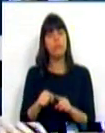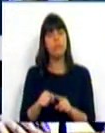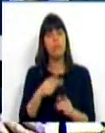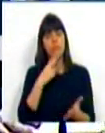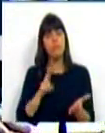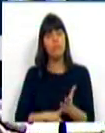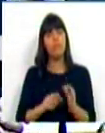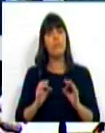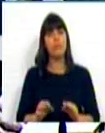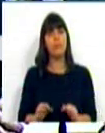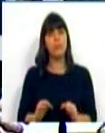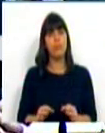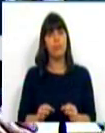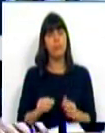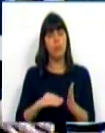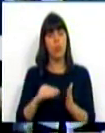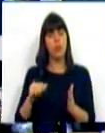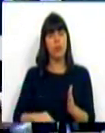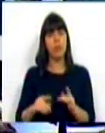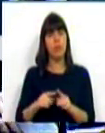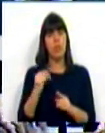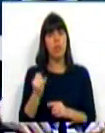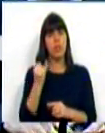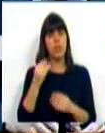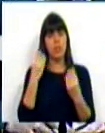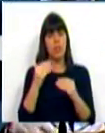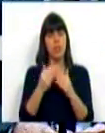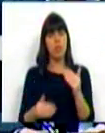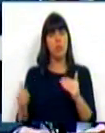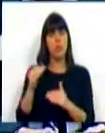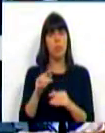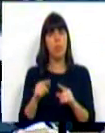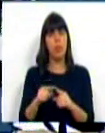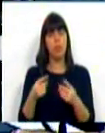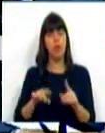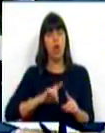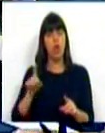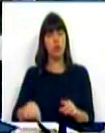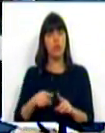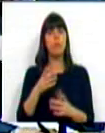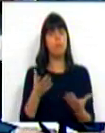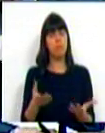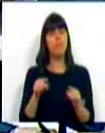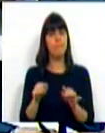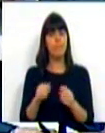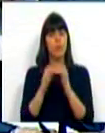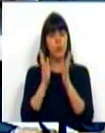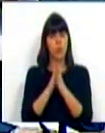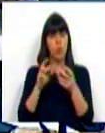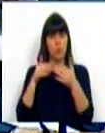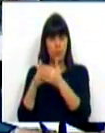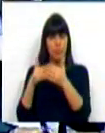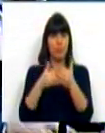efetivamente, as contratações nas instituições de ensino superior e libertar, de certa forma, todos os